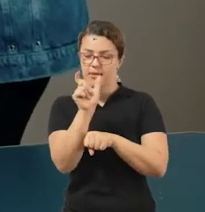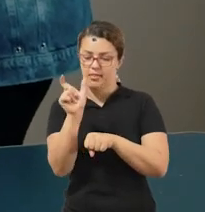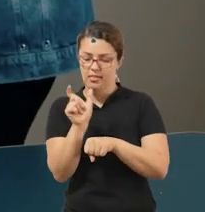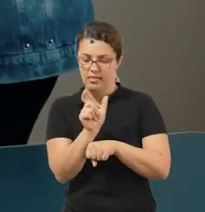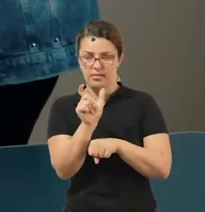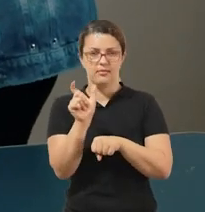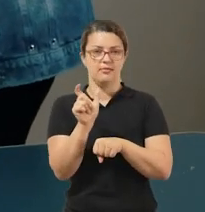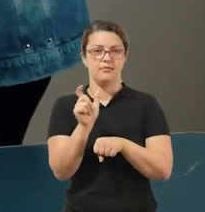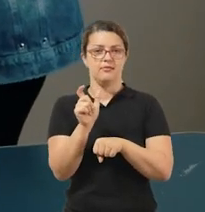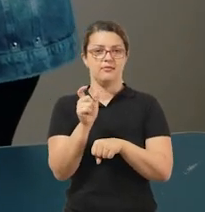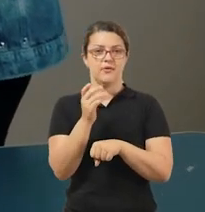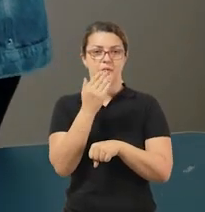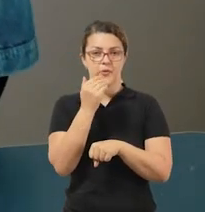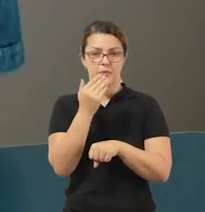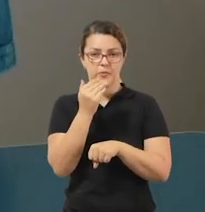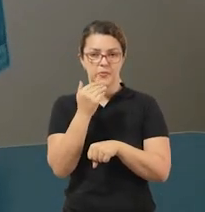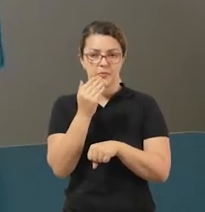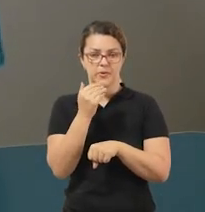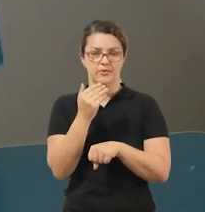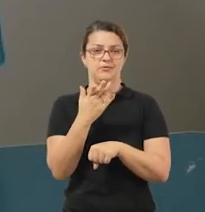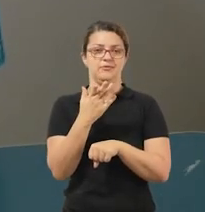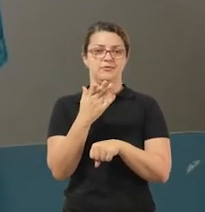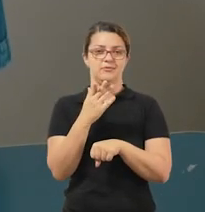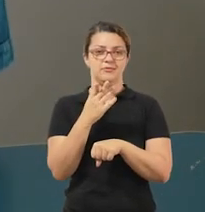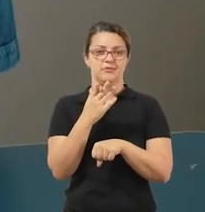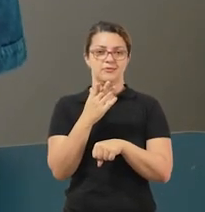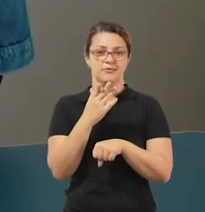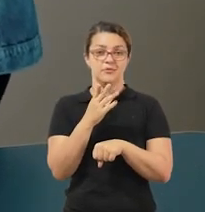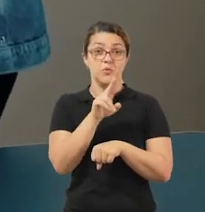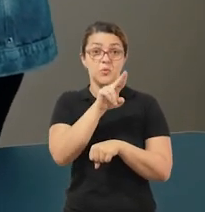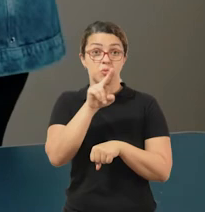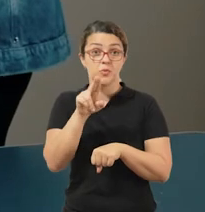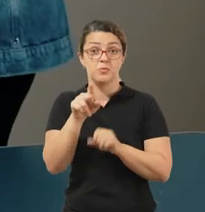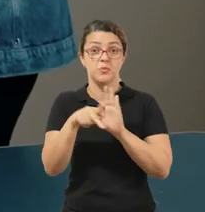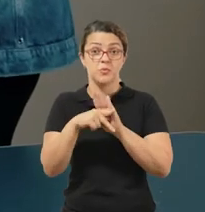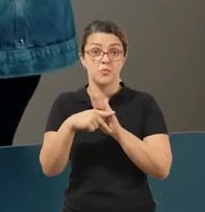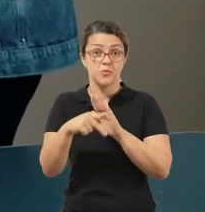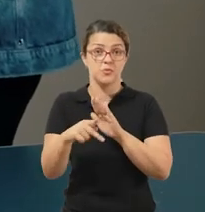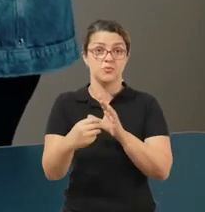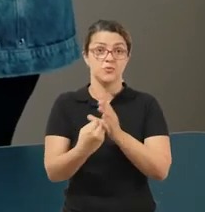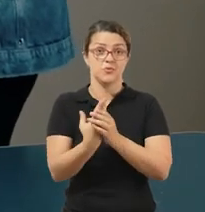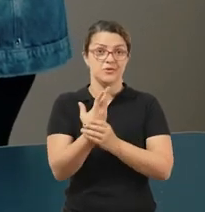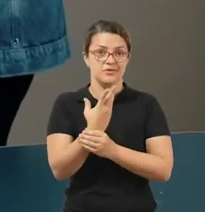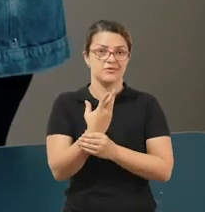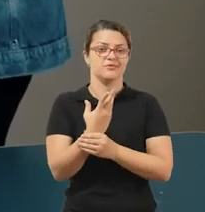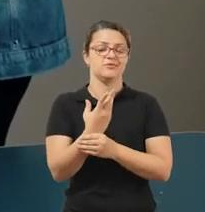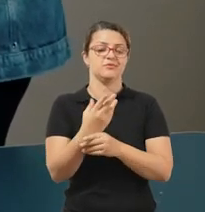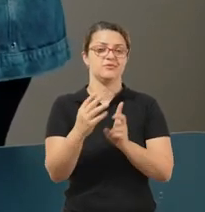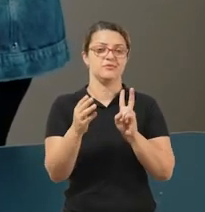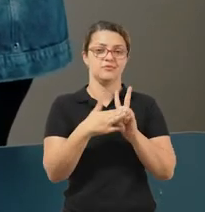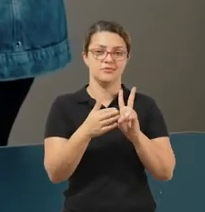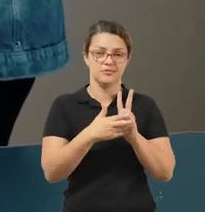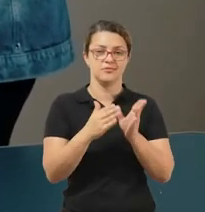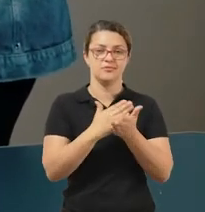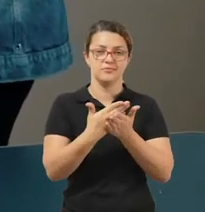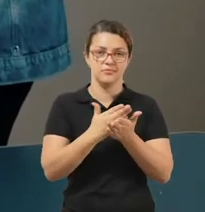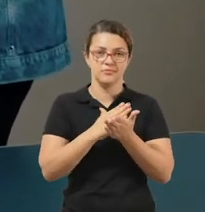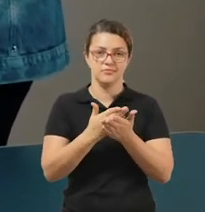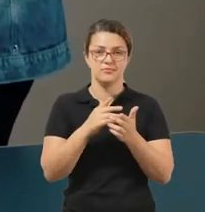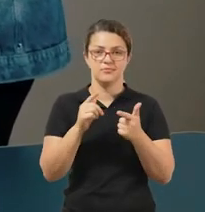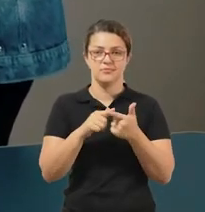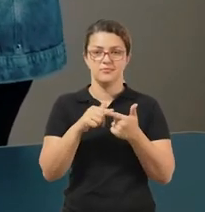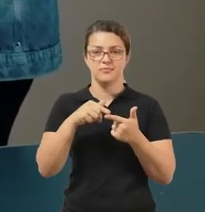os alimentos consumidos atualmente, que são de origem indígena. Anote todas em seu caderno. Mandioca,